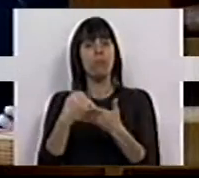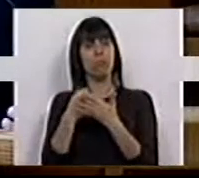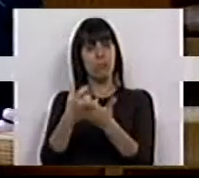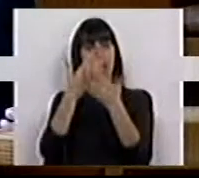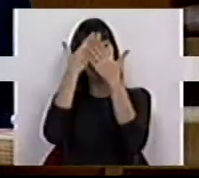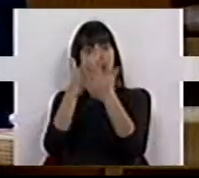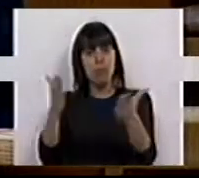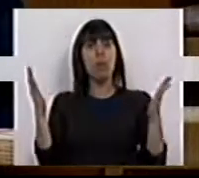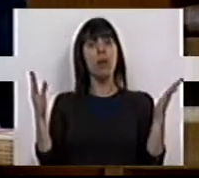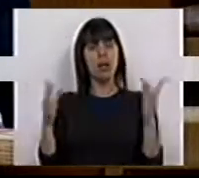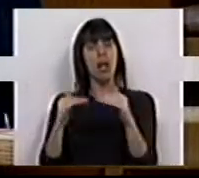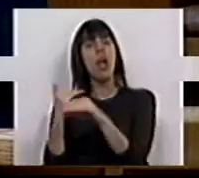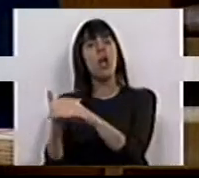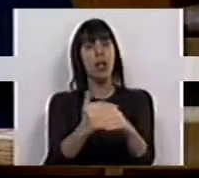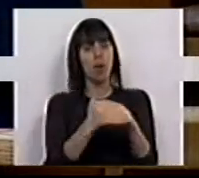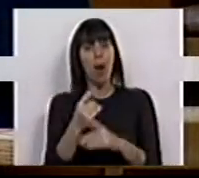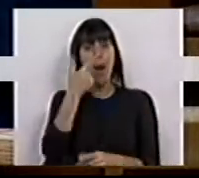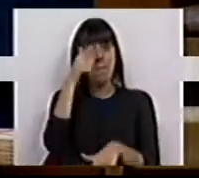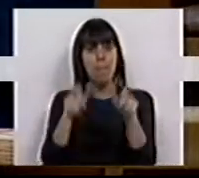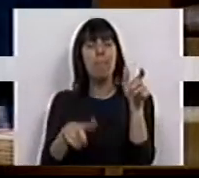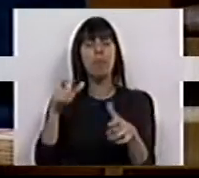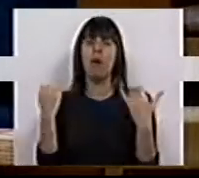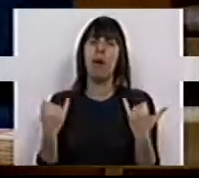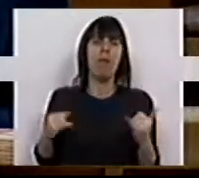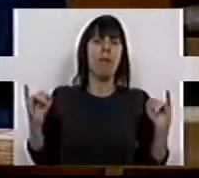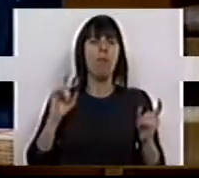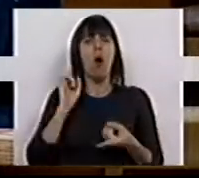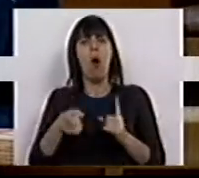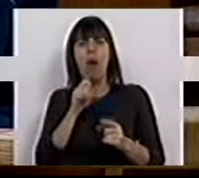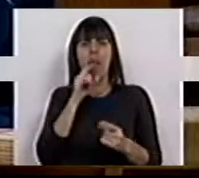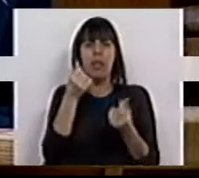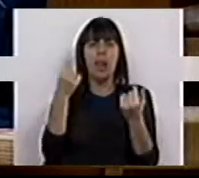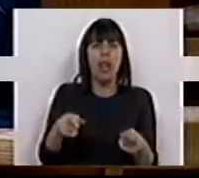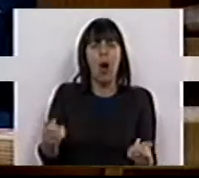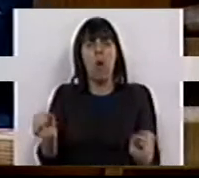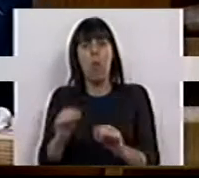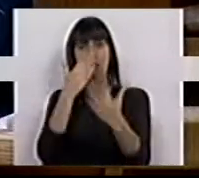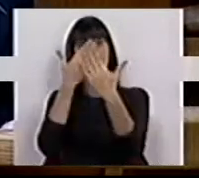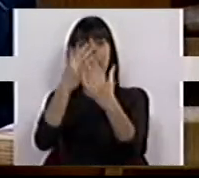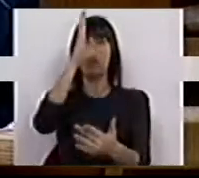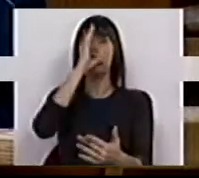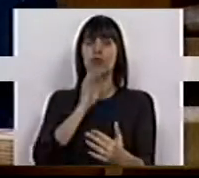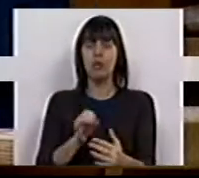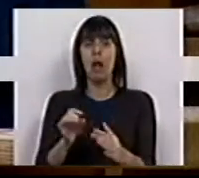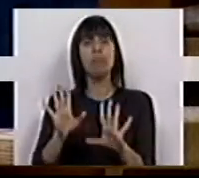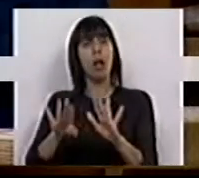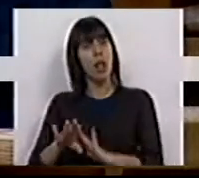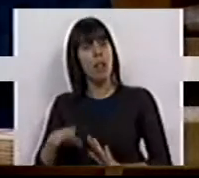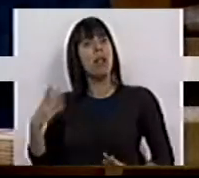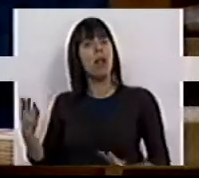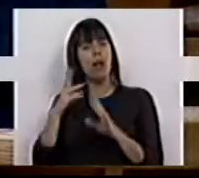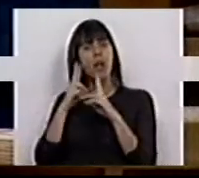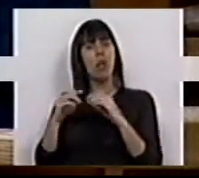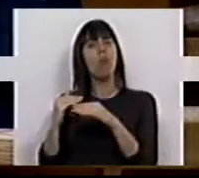suporte da democracia e da igualdade dos cidadãos, independentemente das suas posses, perante o Estado. Onde a direita